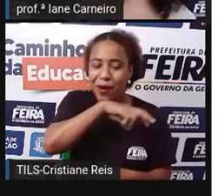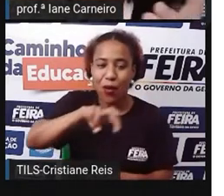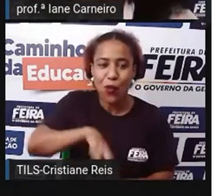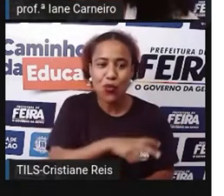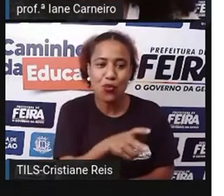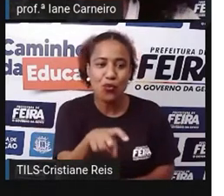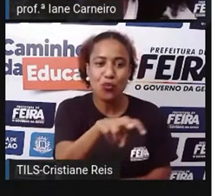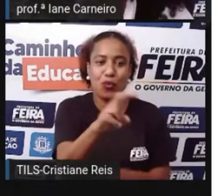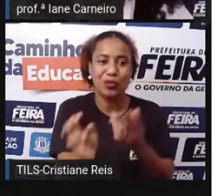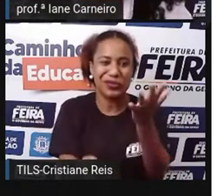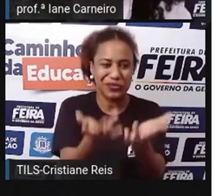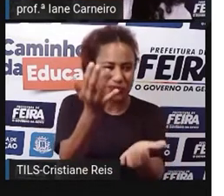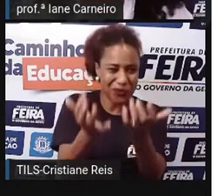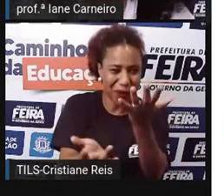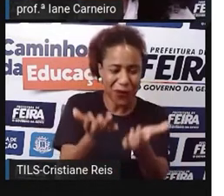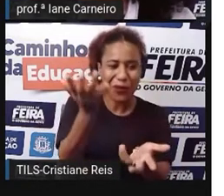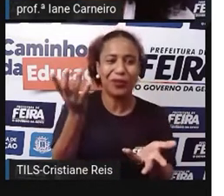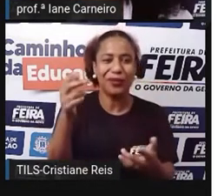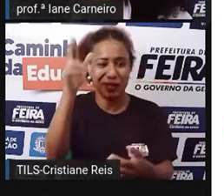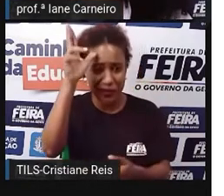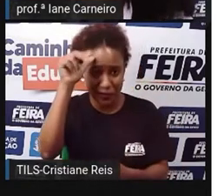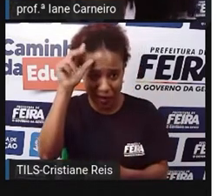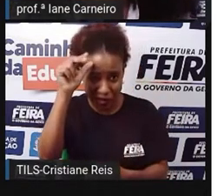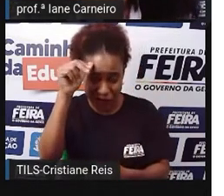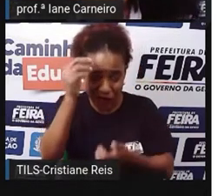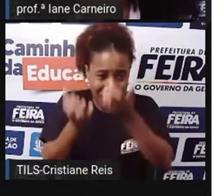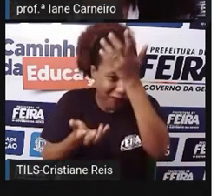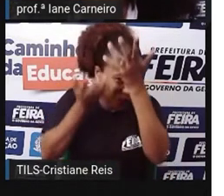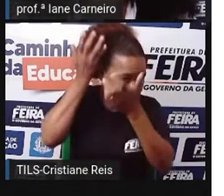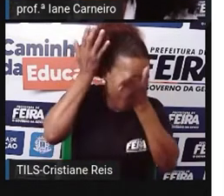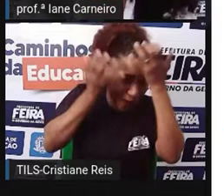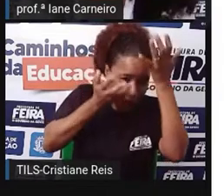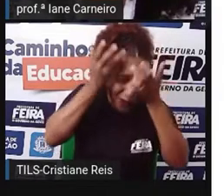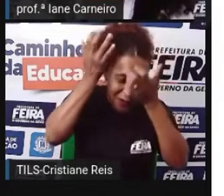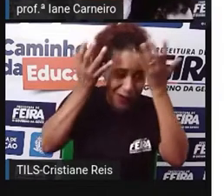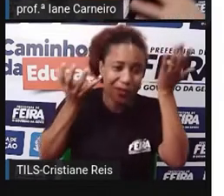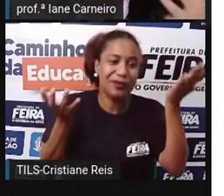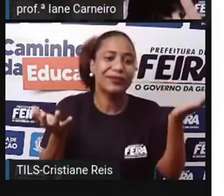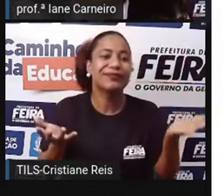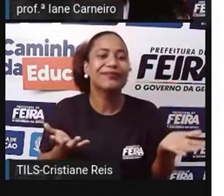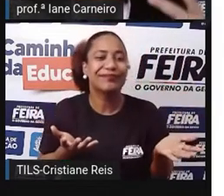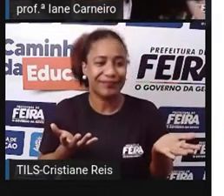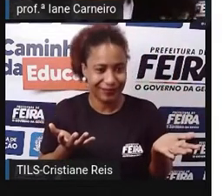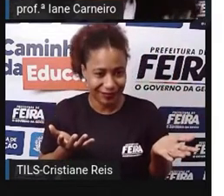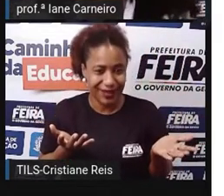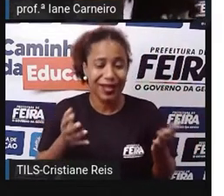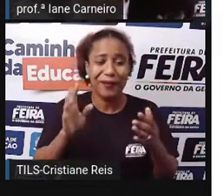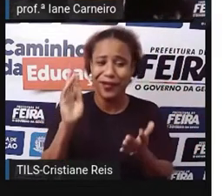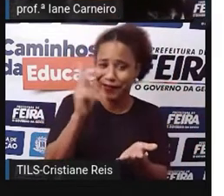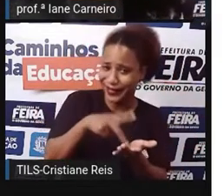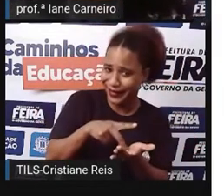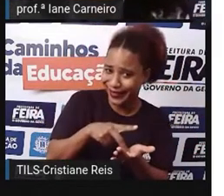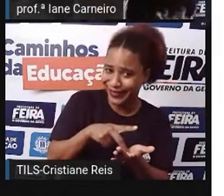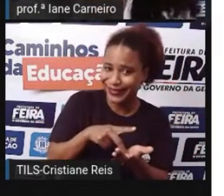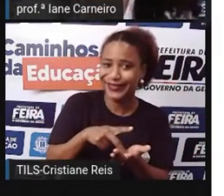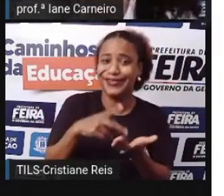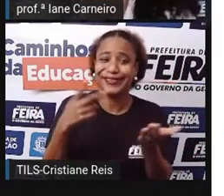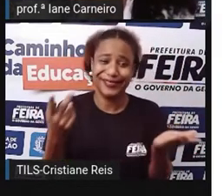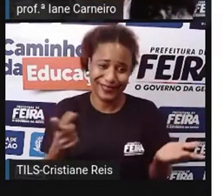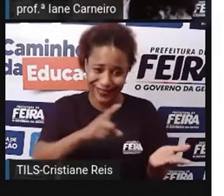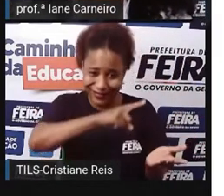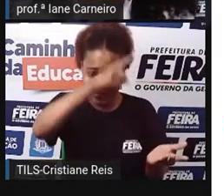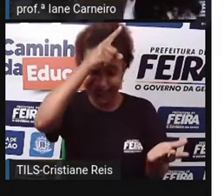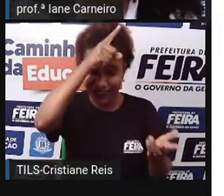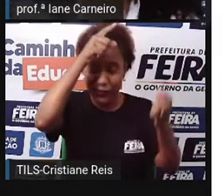Acontecem coisas que a gente não consegue explicar na realidade, mas de forma fantástica as lendas contam a história